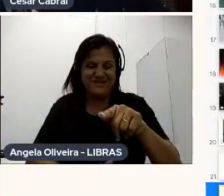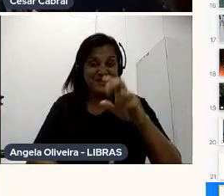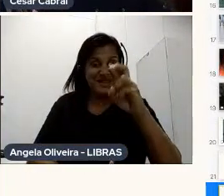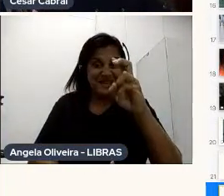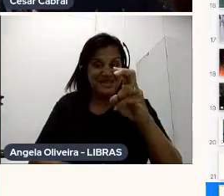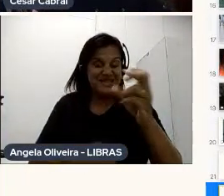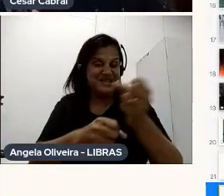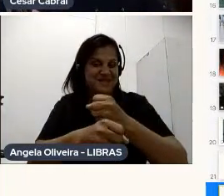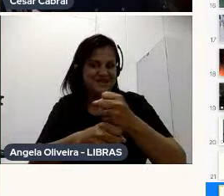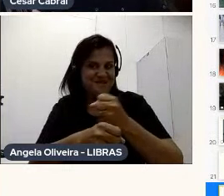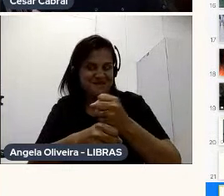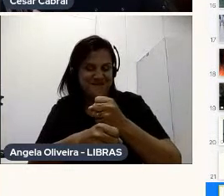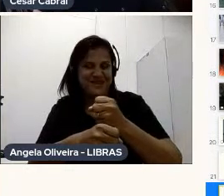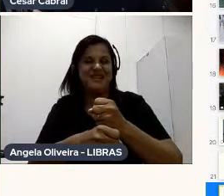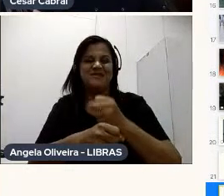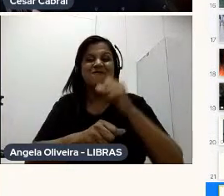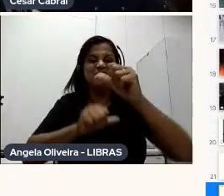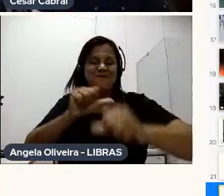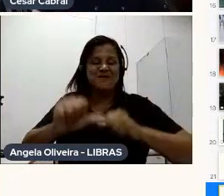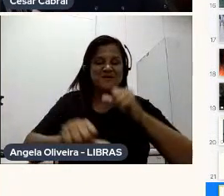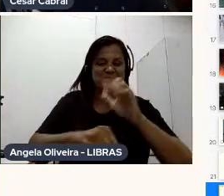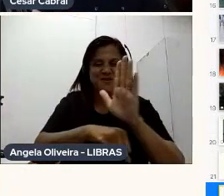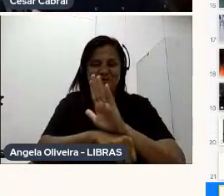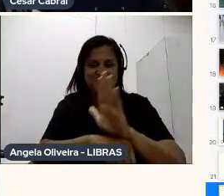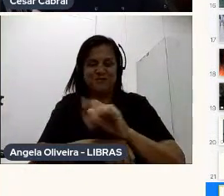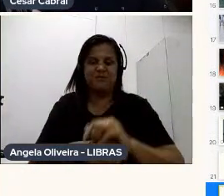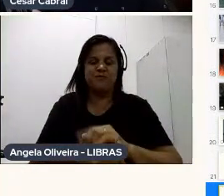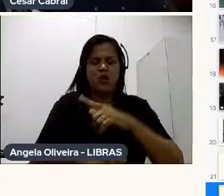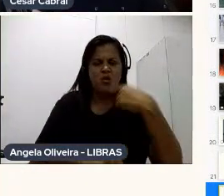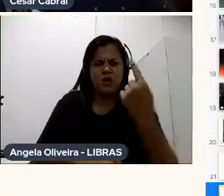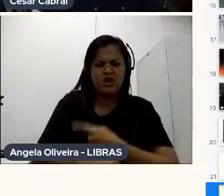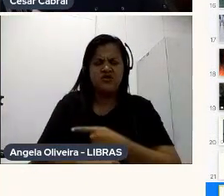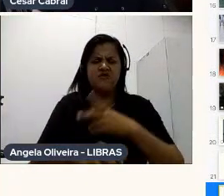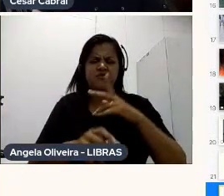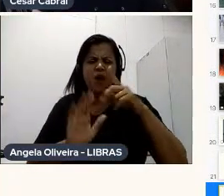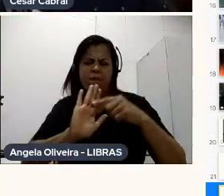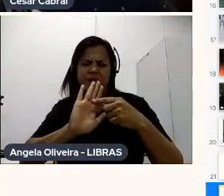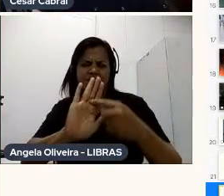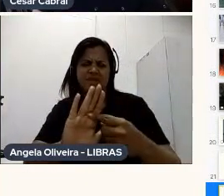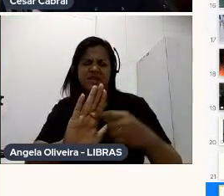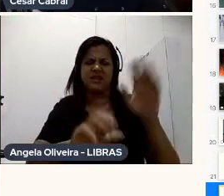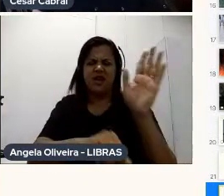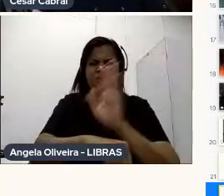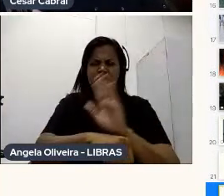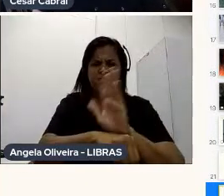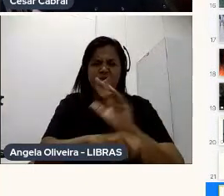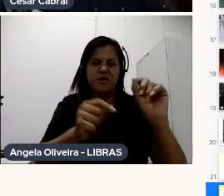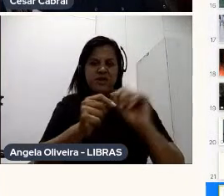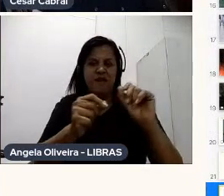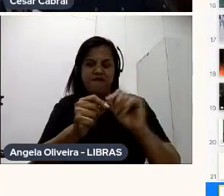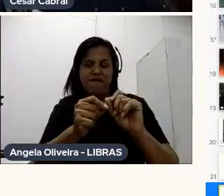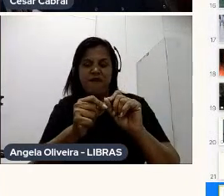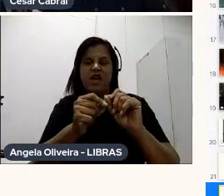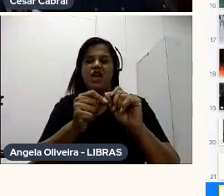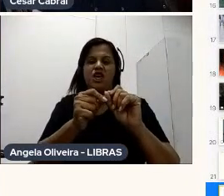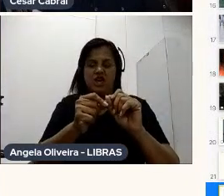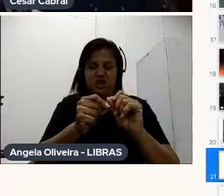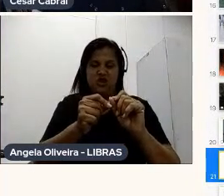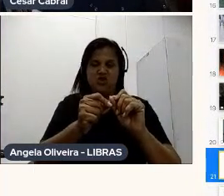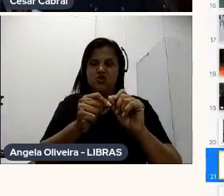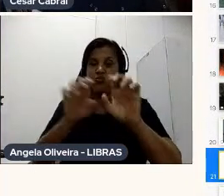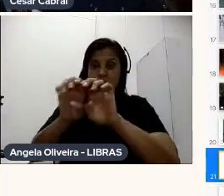Naturalmente O filme foi se transformando Quando a gente foi apresentar O filme A gente tinha feito Uma escultura Do Bob Cusp Que era essa aqui